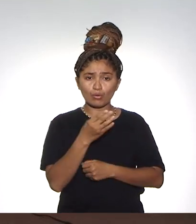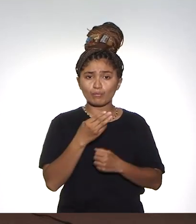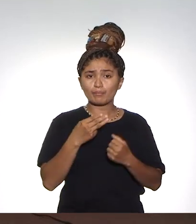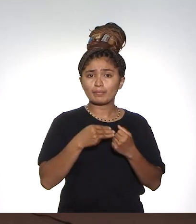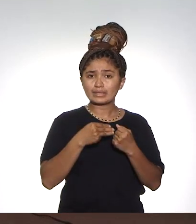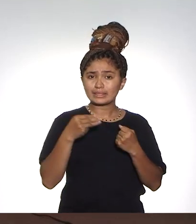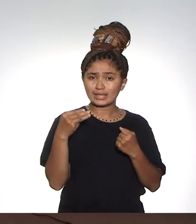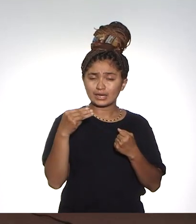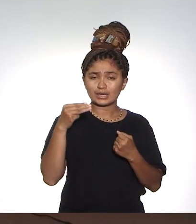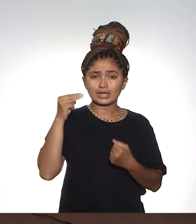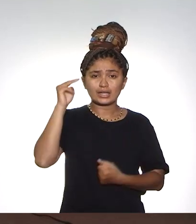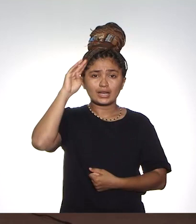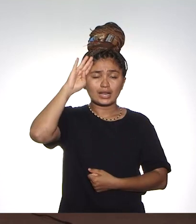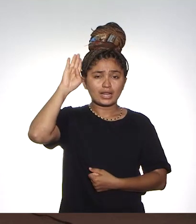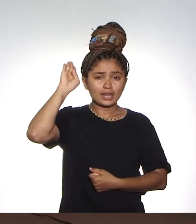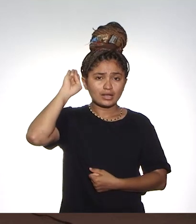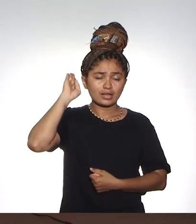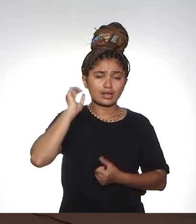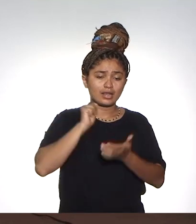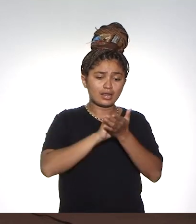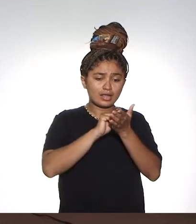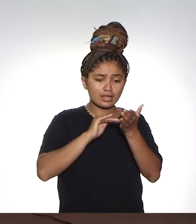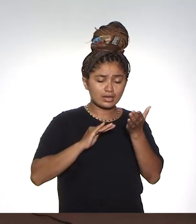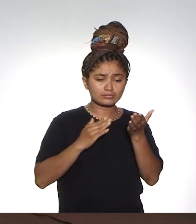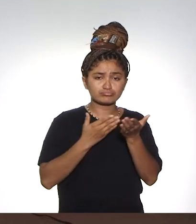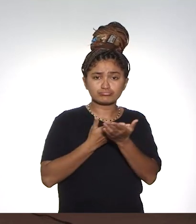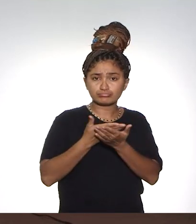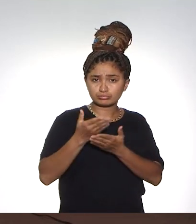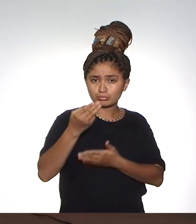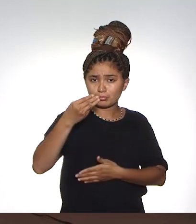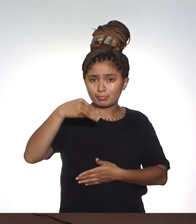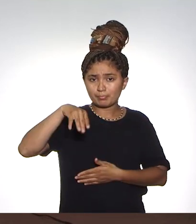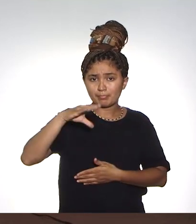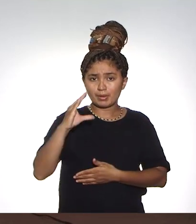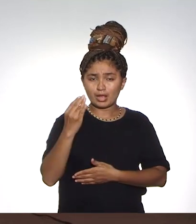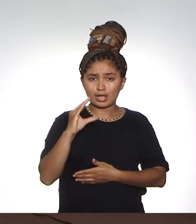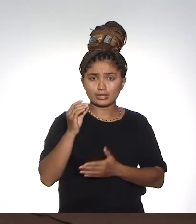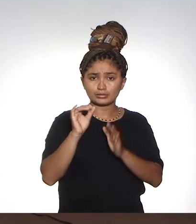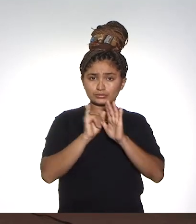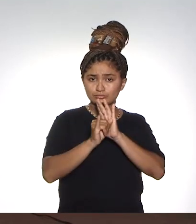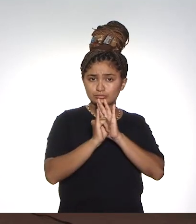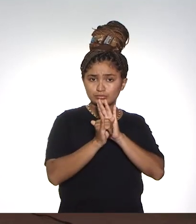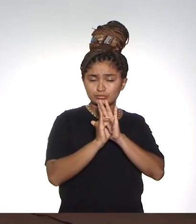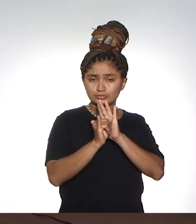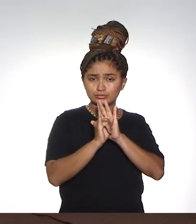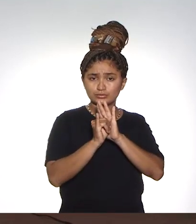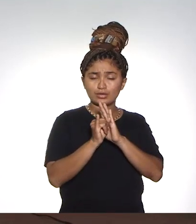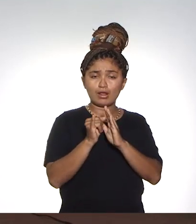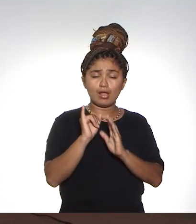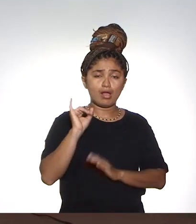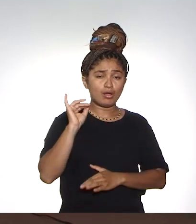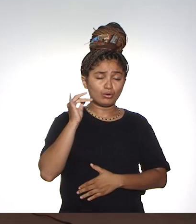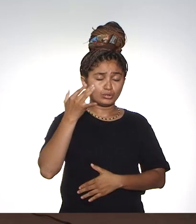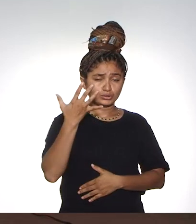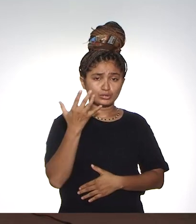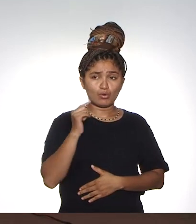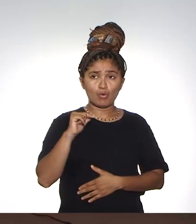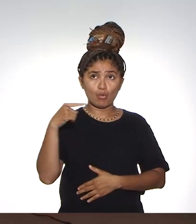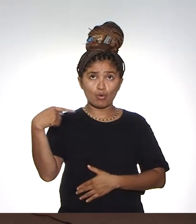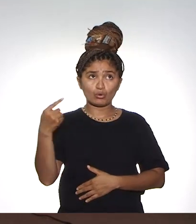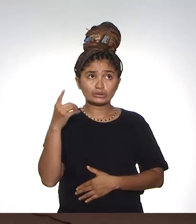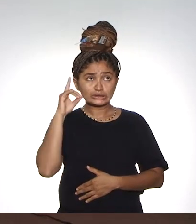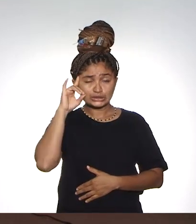Esse novo programa de mestrado acadêmico, as suas atividades iniciam em março, então o edital deve acontecer já nos